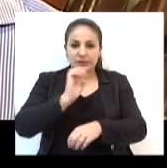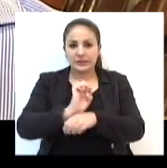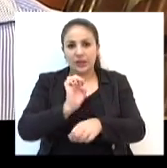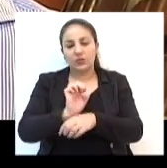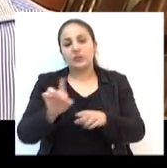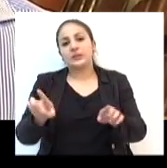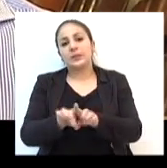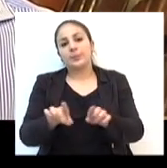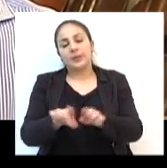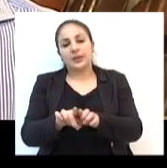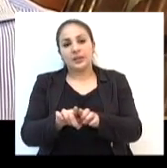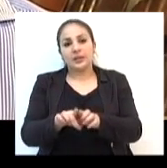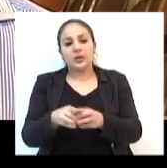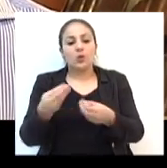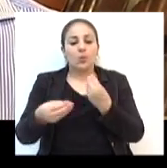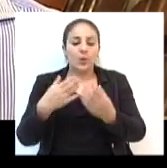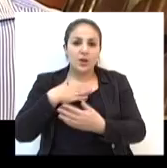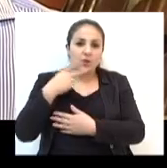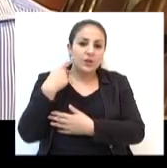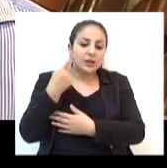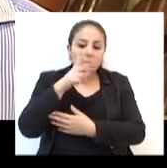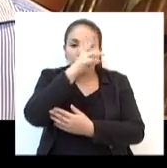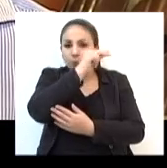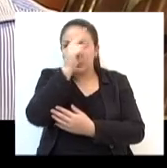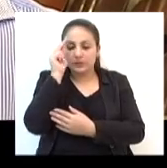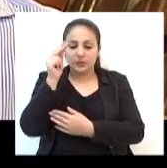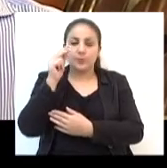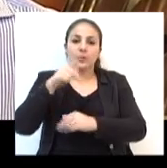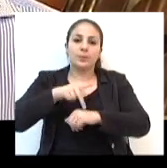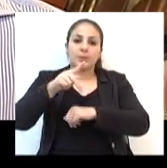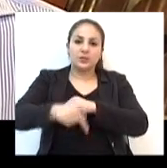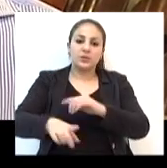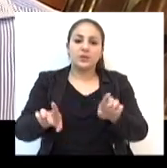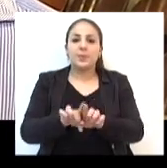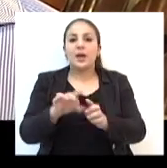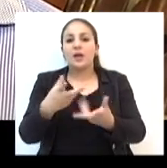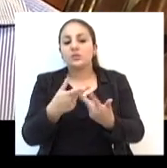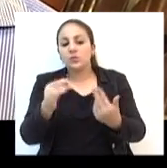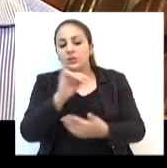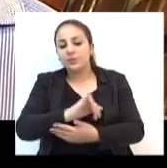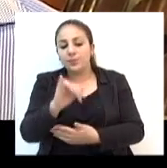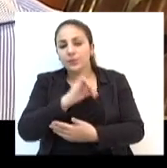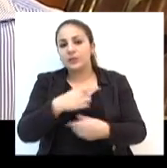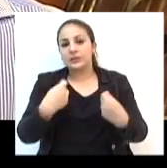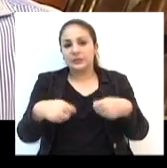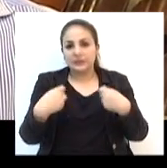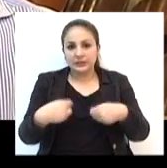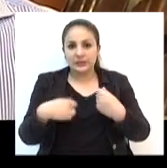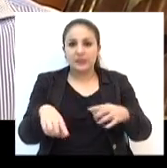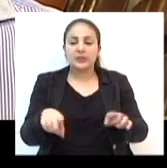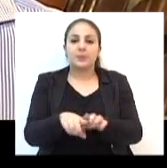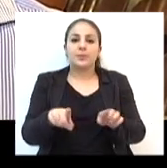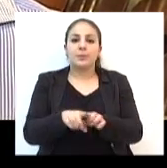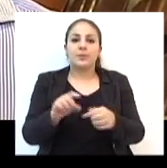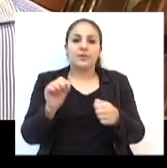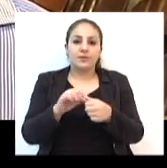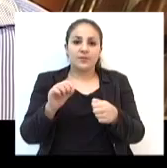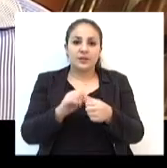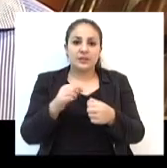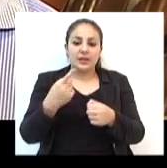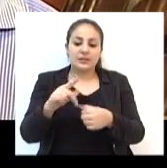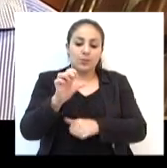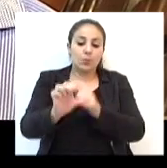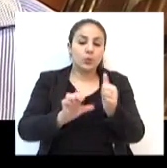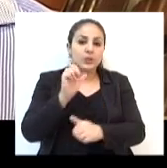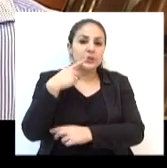enquanto vereador, enquanto município de Passo Fundo, sobre os pontos importantes e necessários para fazer